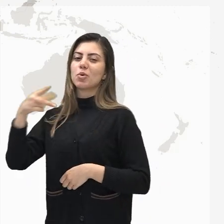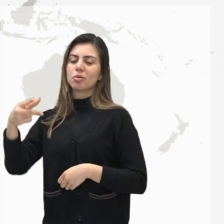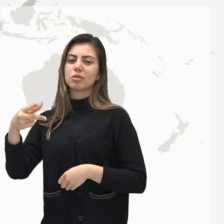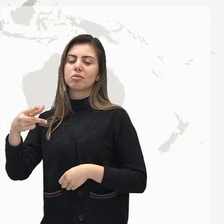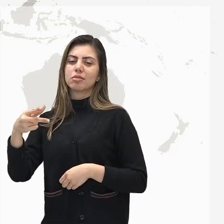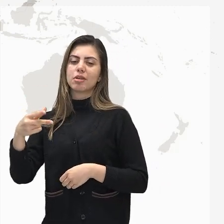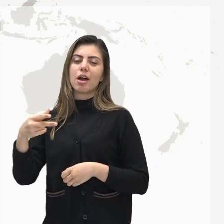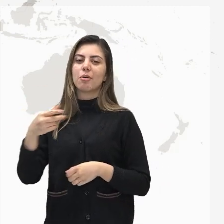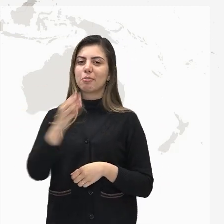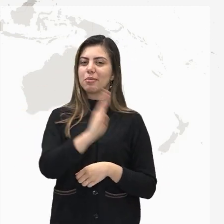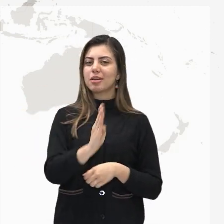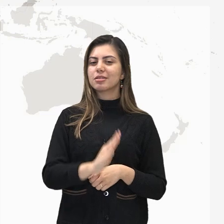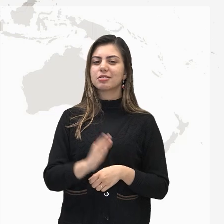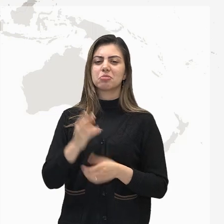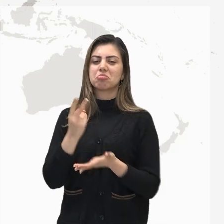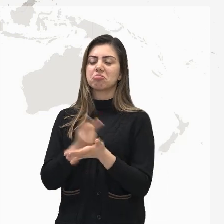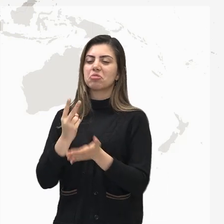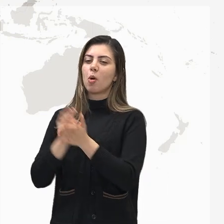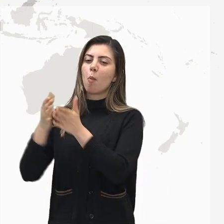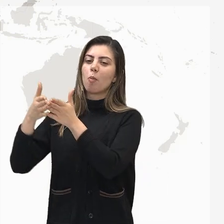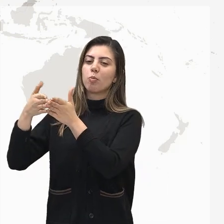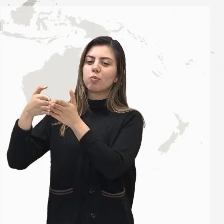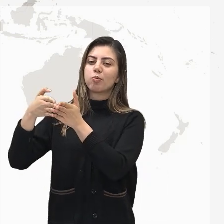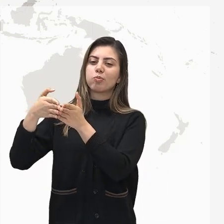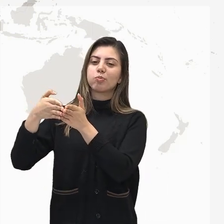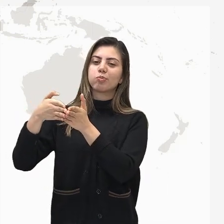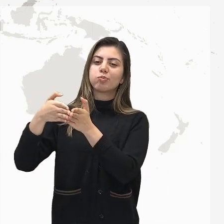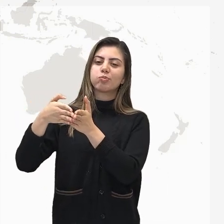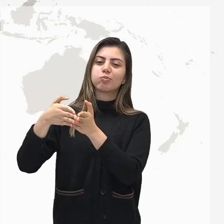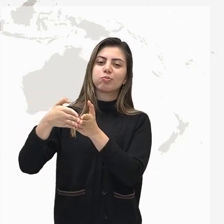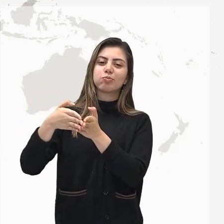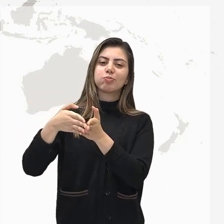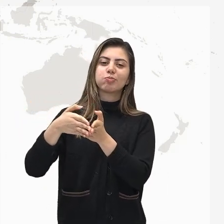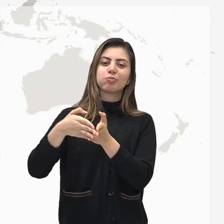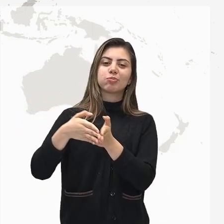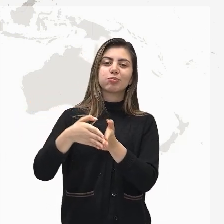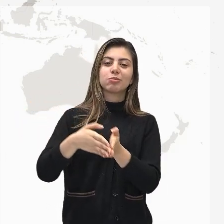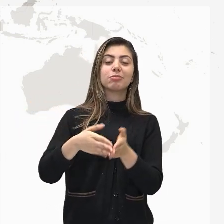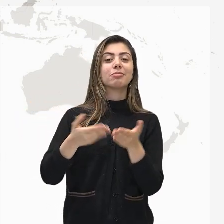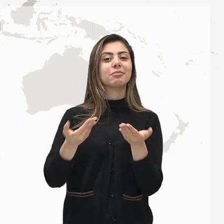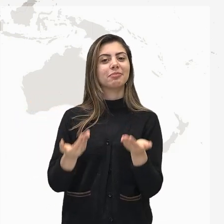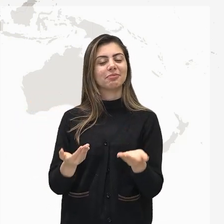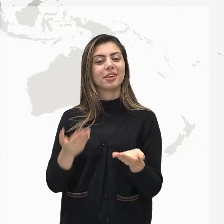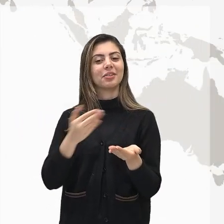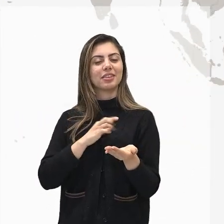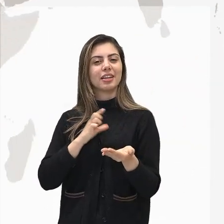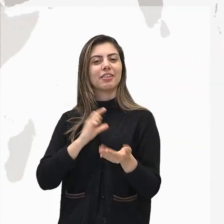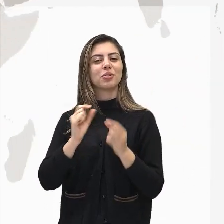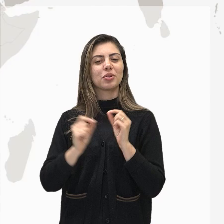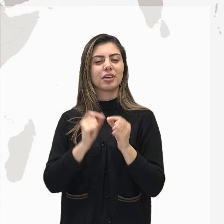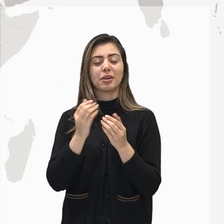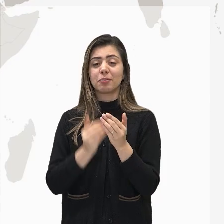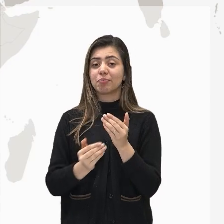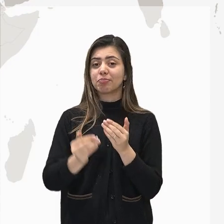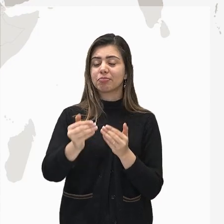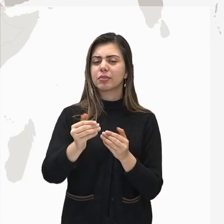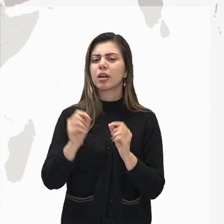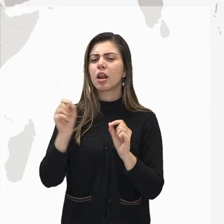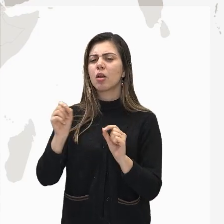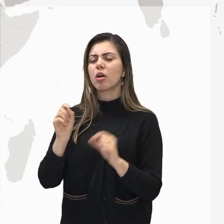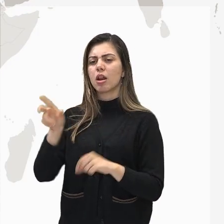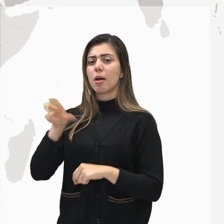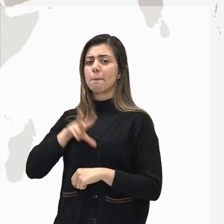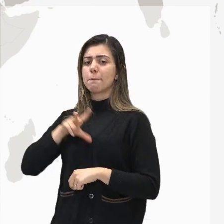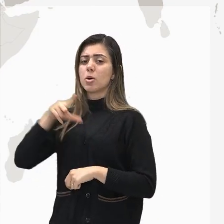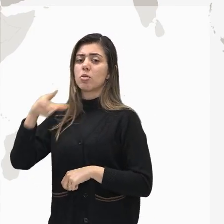direção ao Brasil. Mas a partir do momento que a coroa portuguesa